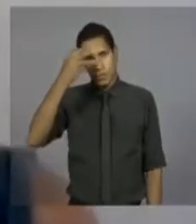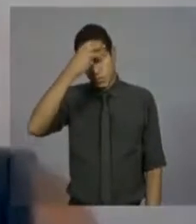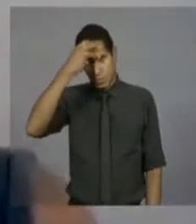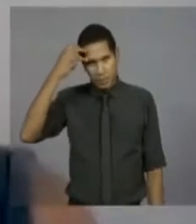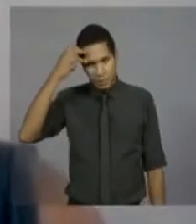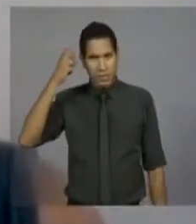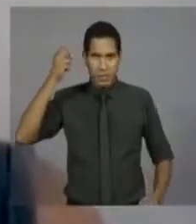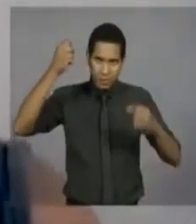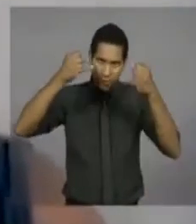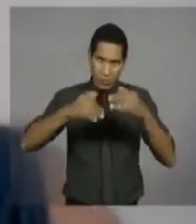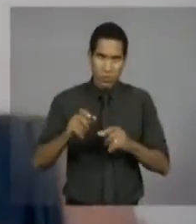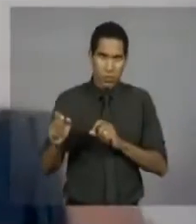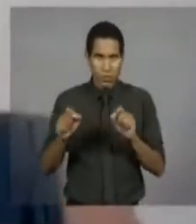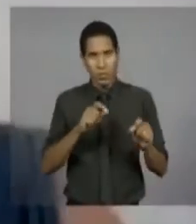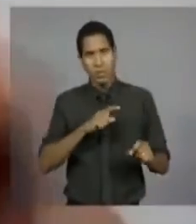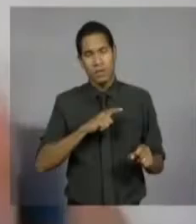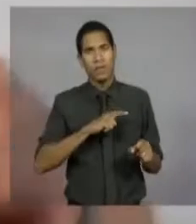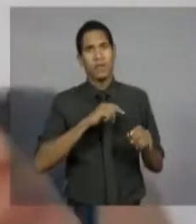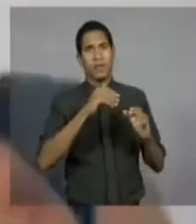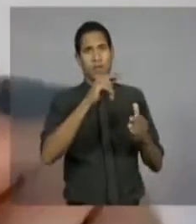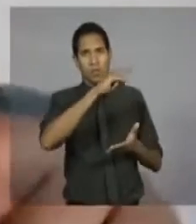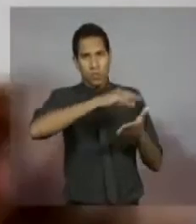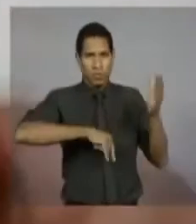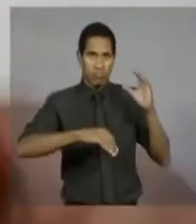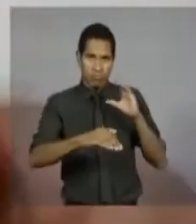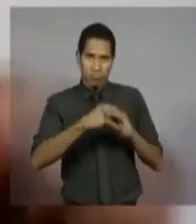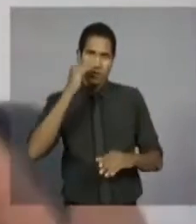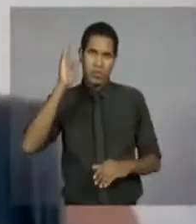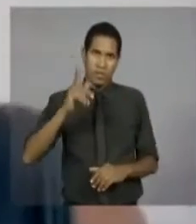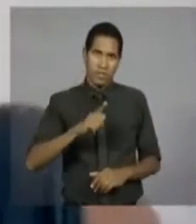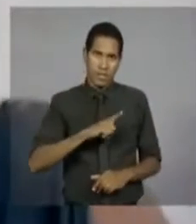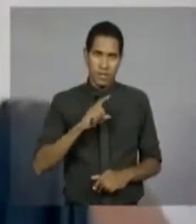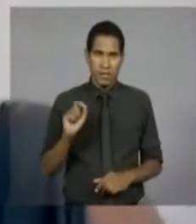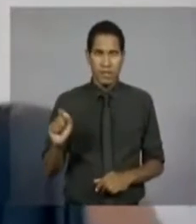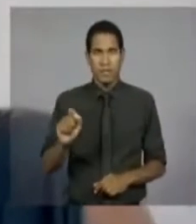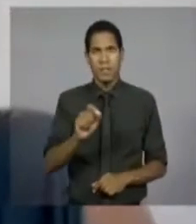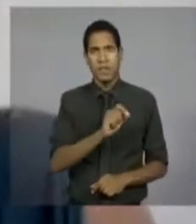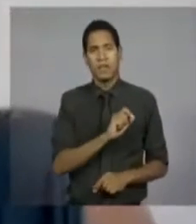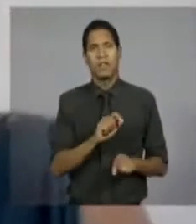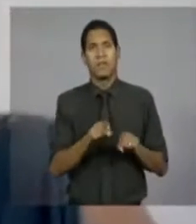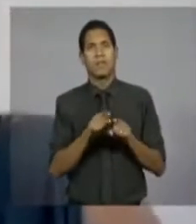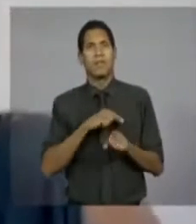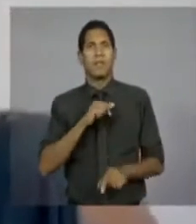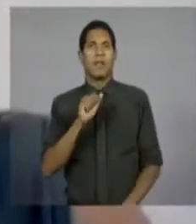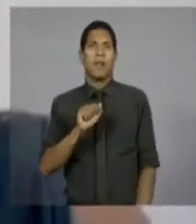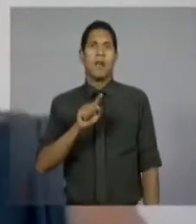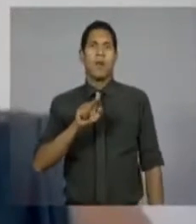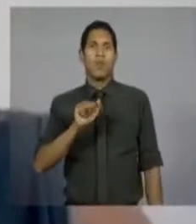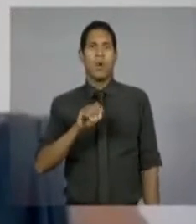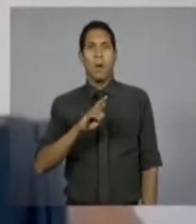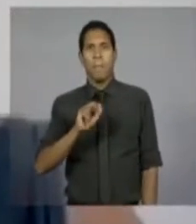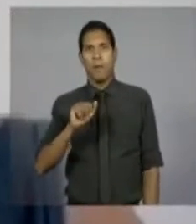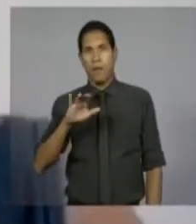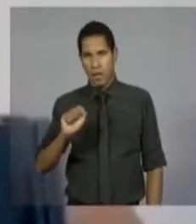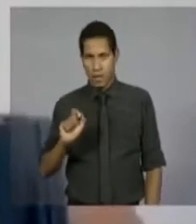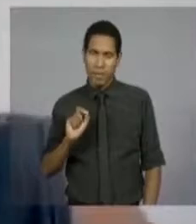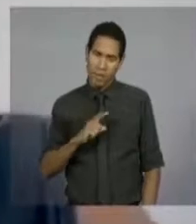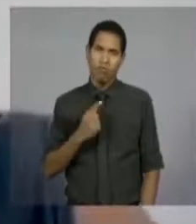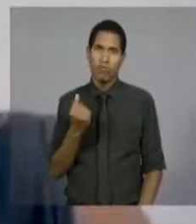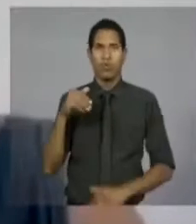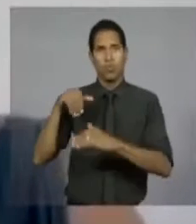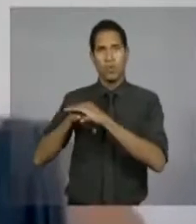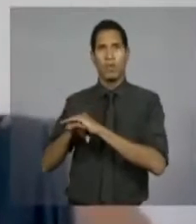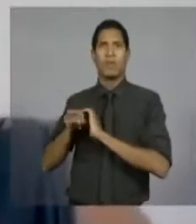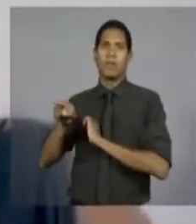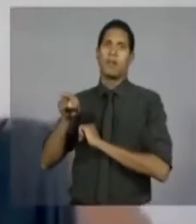a partir de documentos enviados por alguns integrantes do Conselho Gestor da Operação Urbana Água Branca, há um dinheiro parado em caixa.